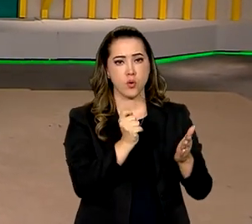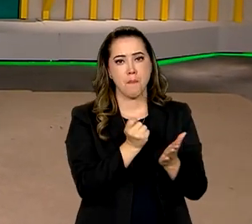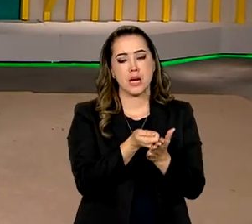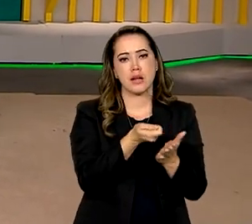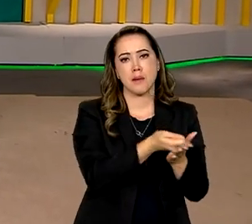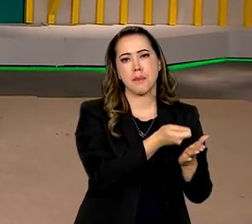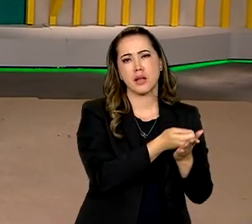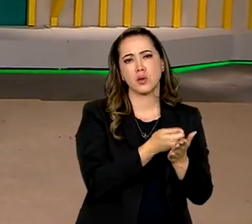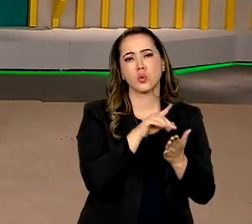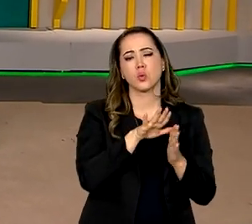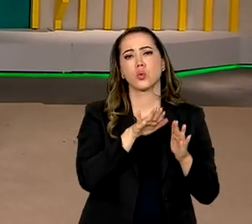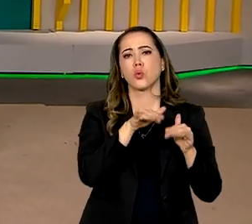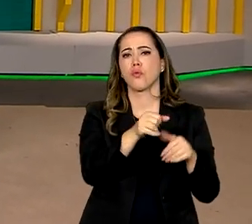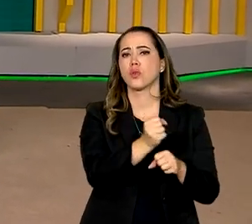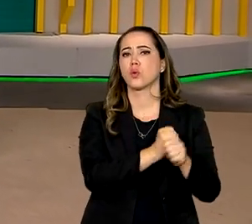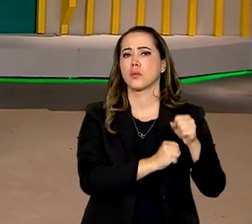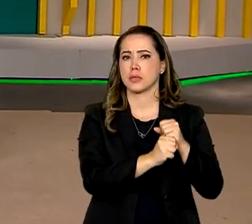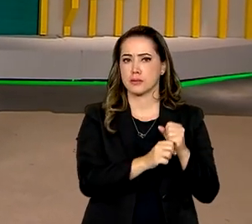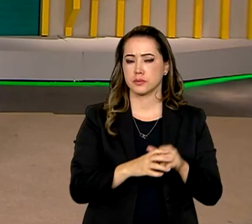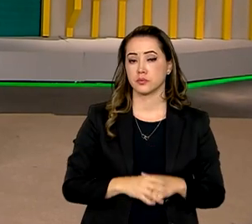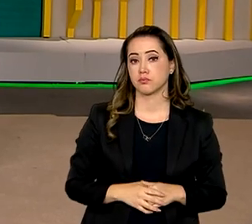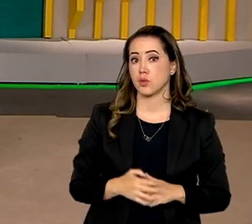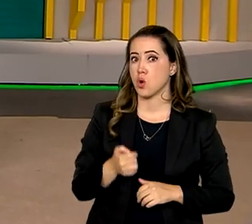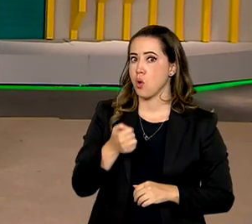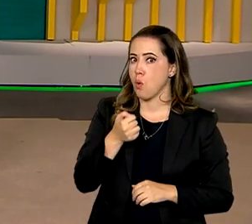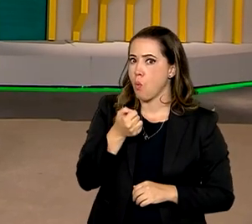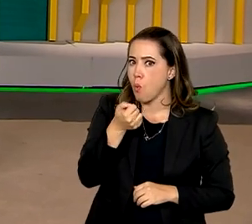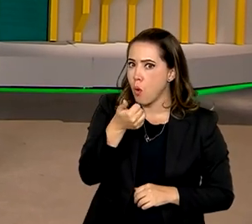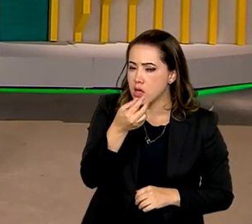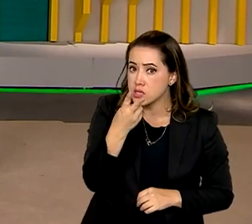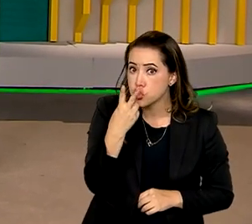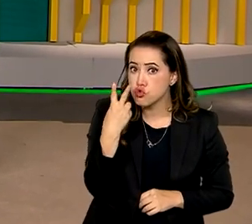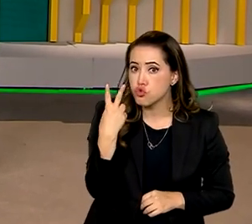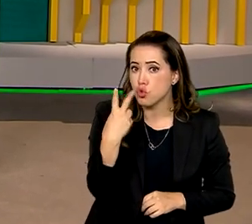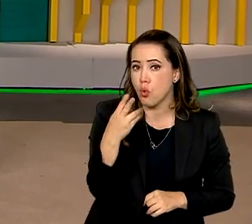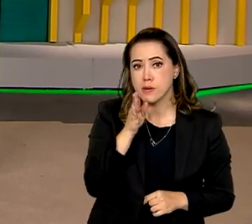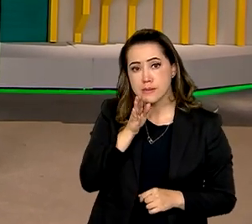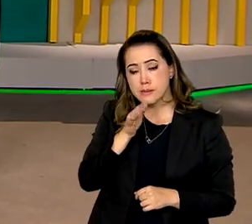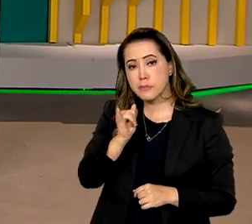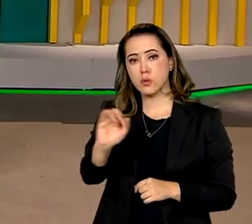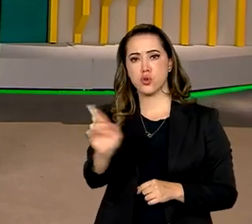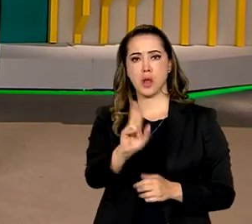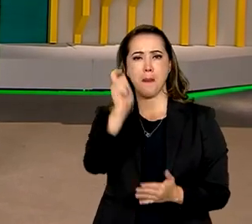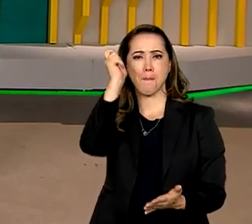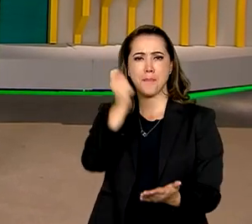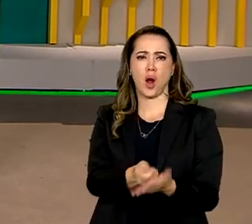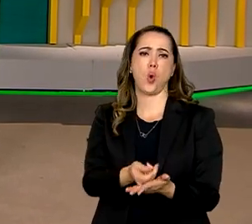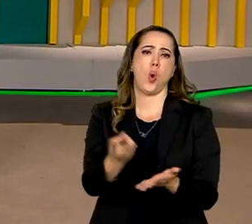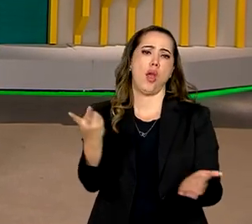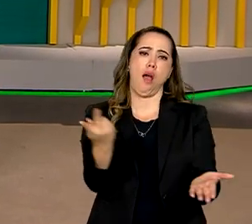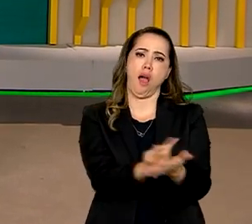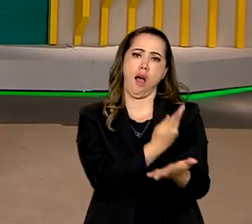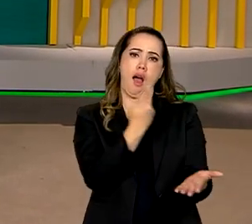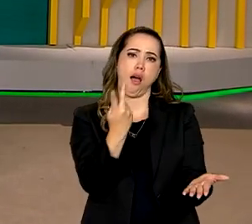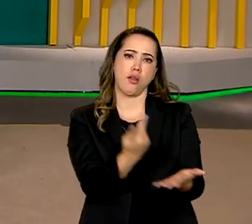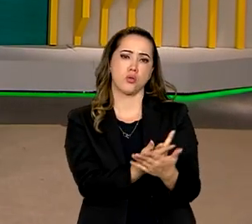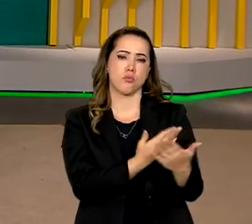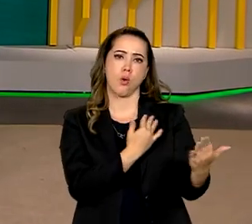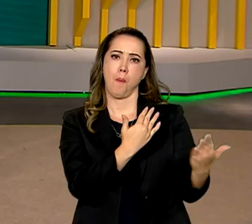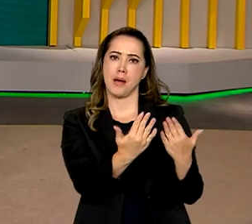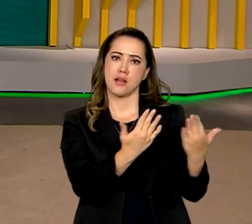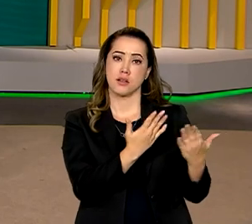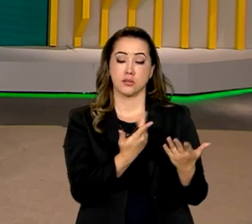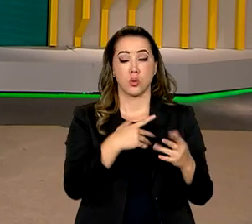auxílios pagos no final do ano passado. É, quase 2 bilhões de reais podem ter sido pagos de forma indevida em